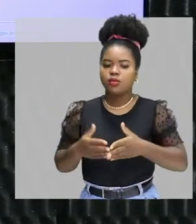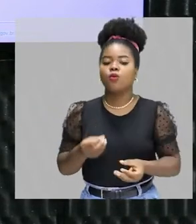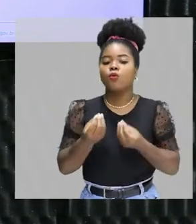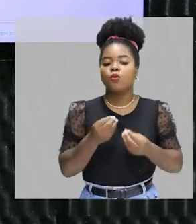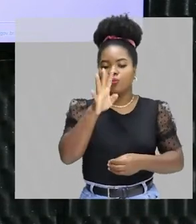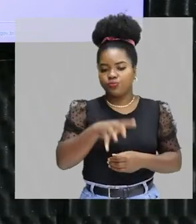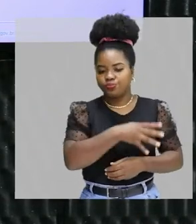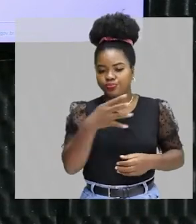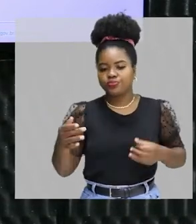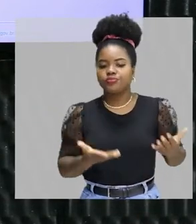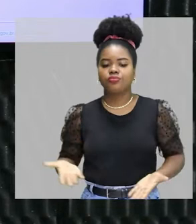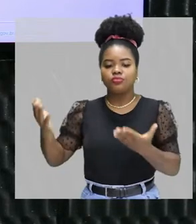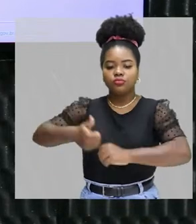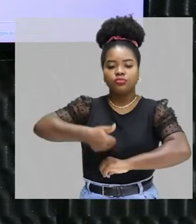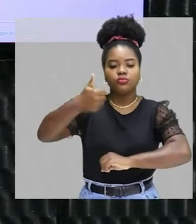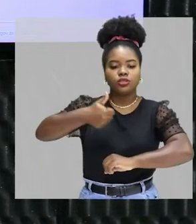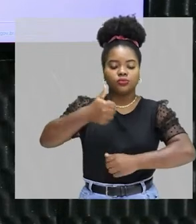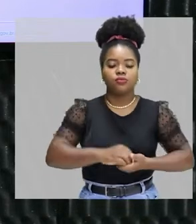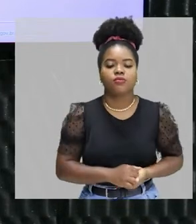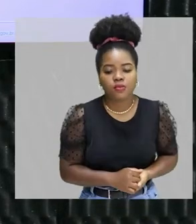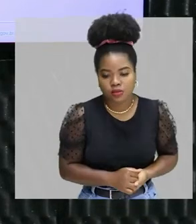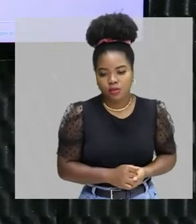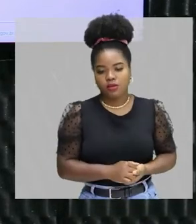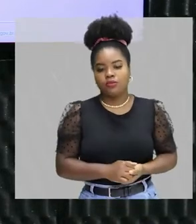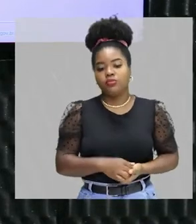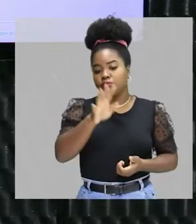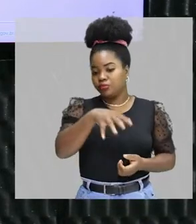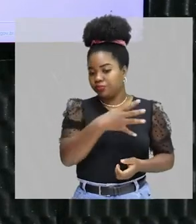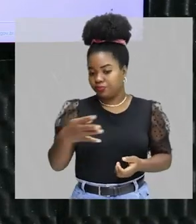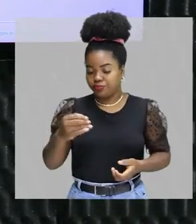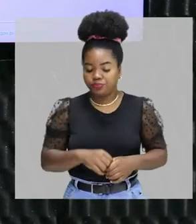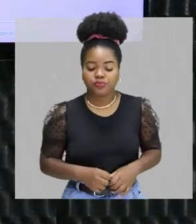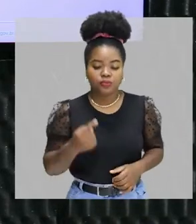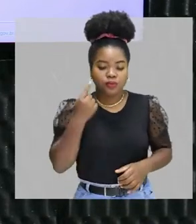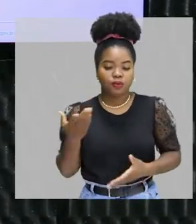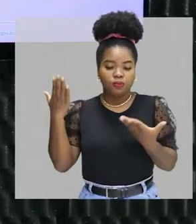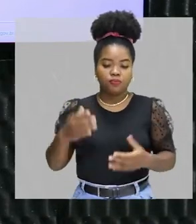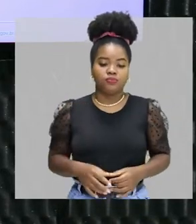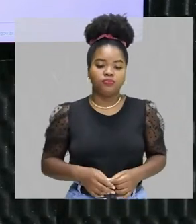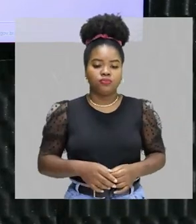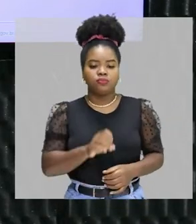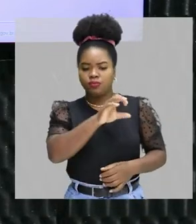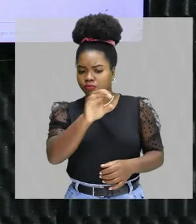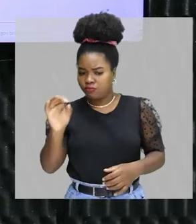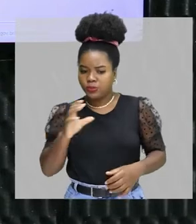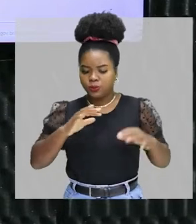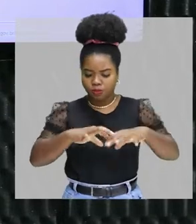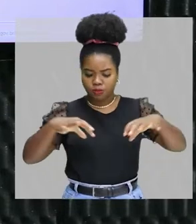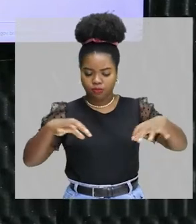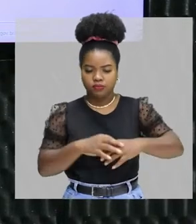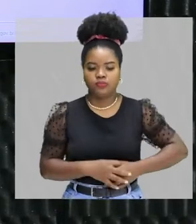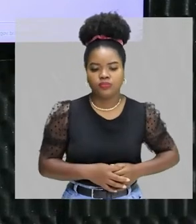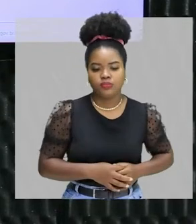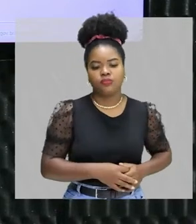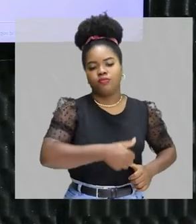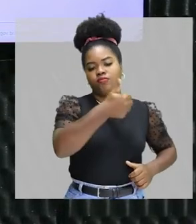ordem. Então, aqui, na tabela, nós temos cada momento de separação. Então,